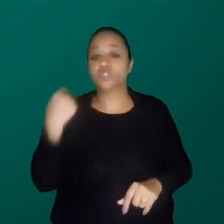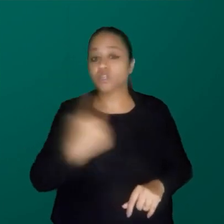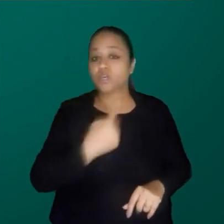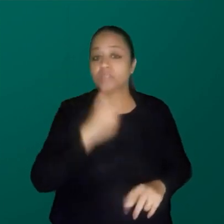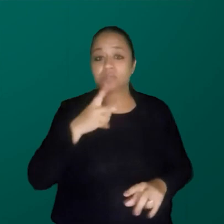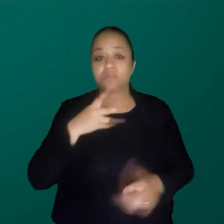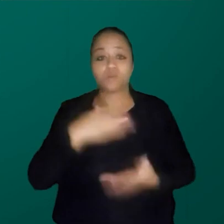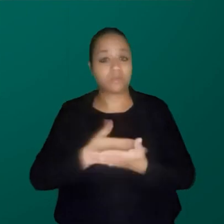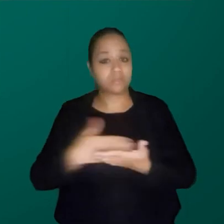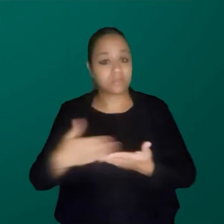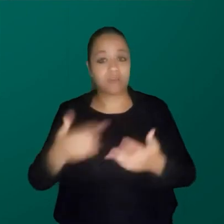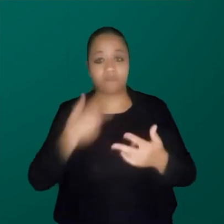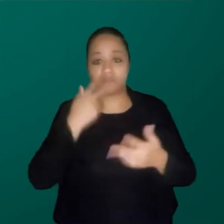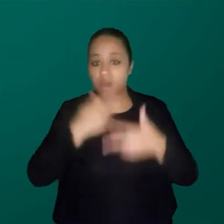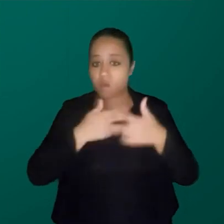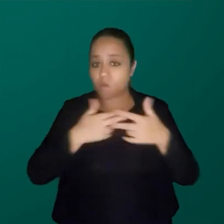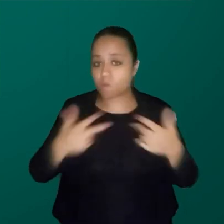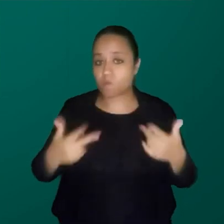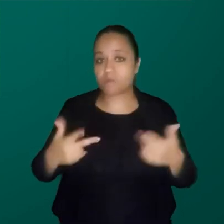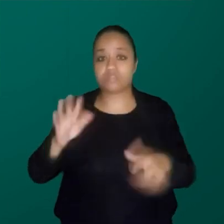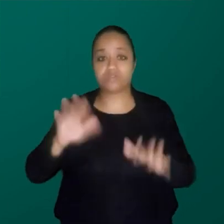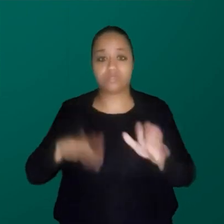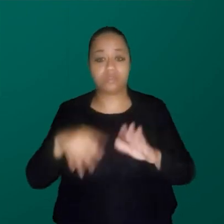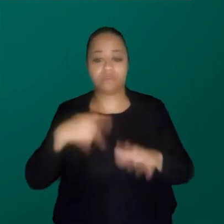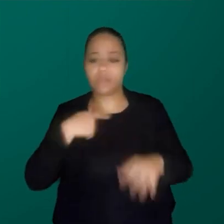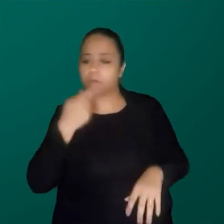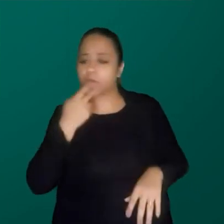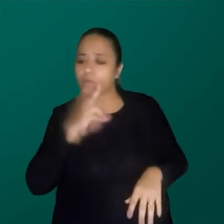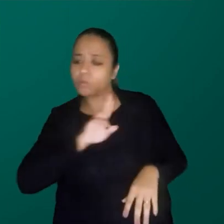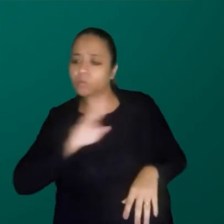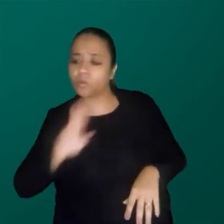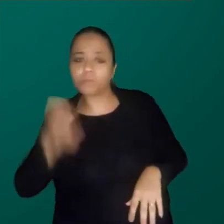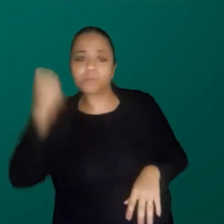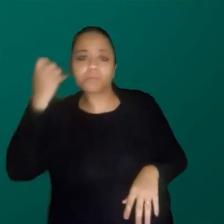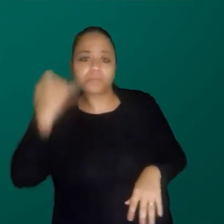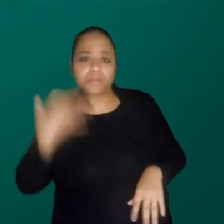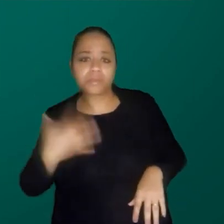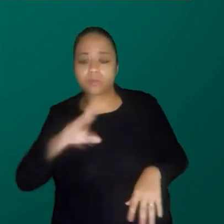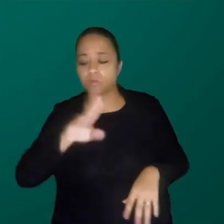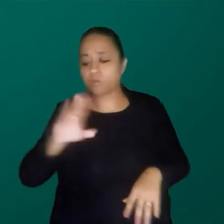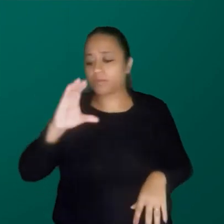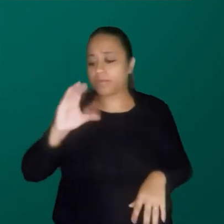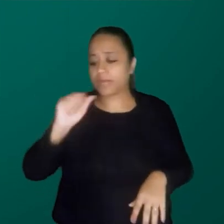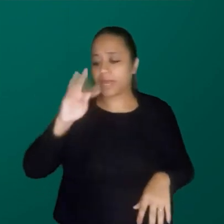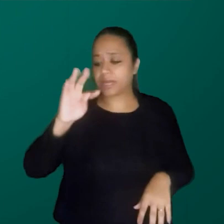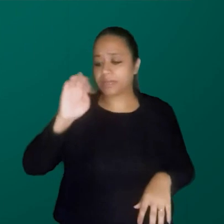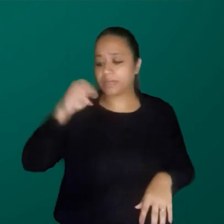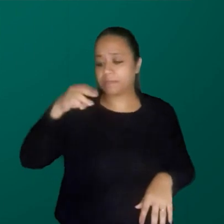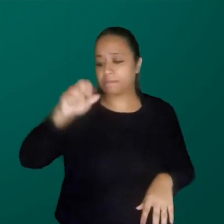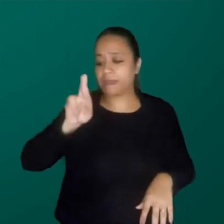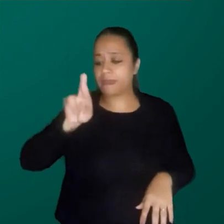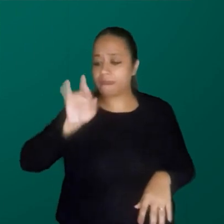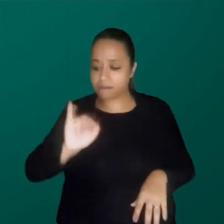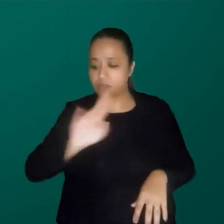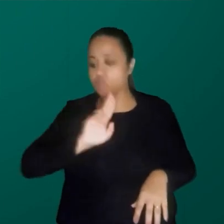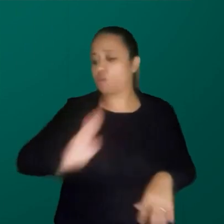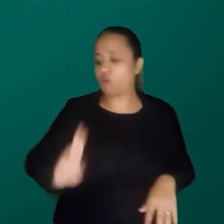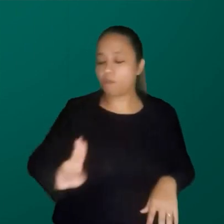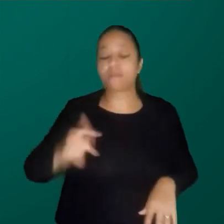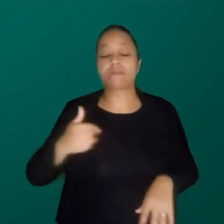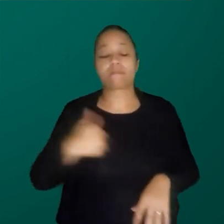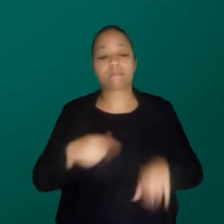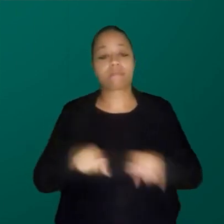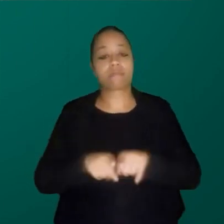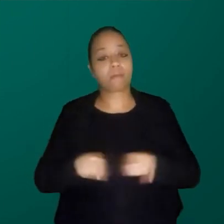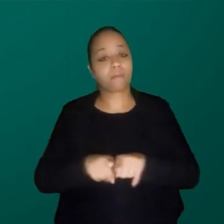quando eu vou começar a falar alguma coisa, nomear quem eu sou ou falar quem eu sou. Meu nome é Catemari, vocês já ouviram isso. E, para além